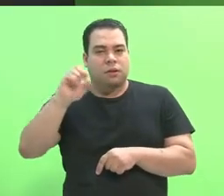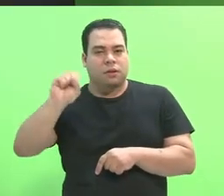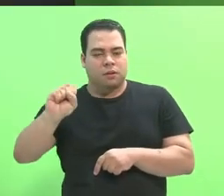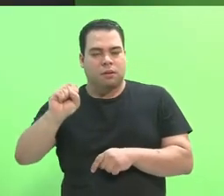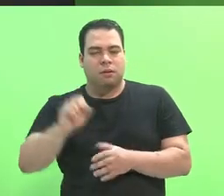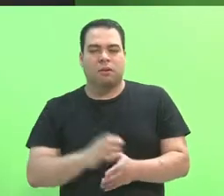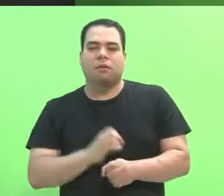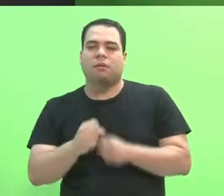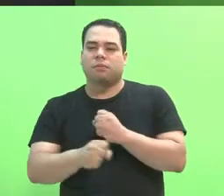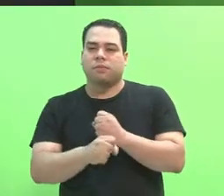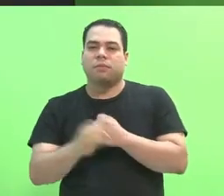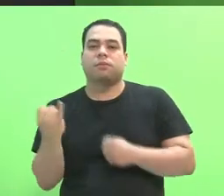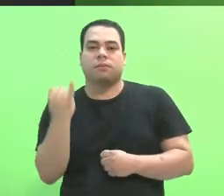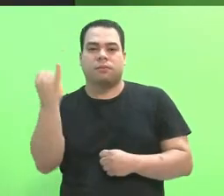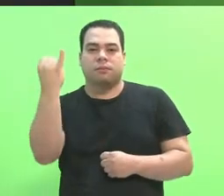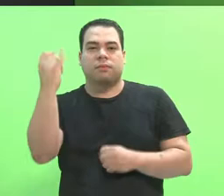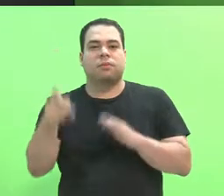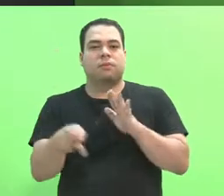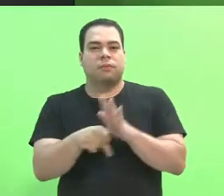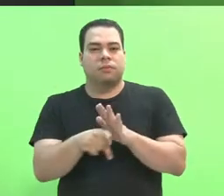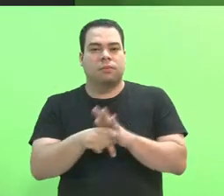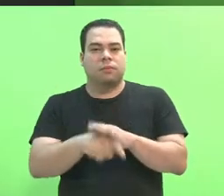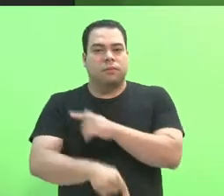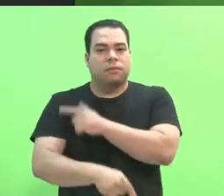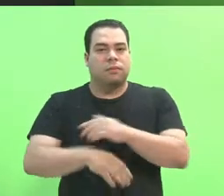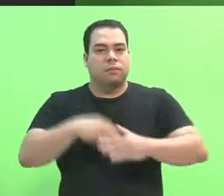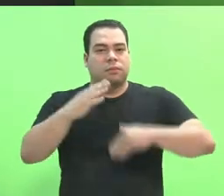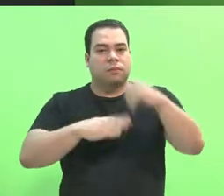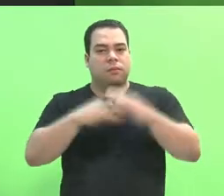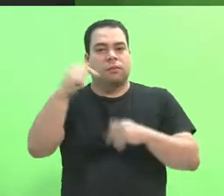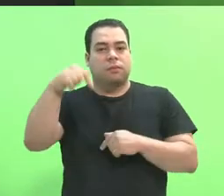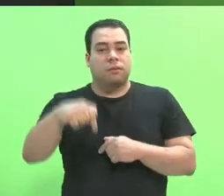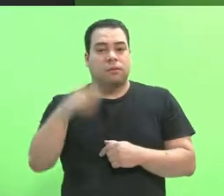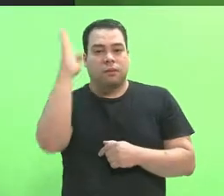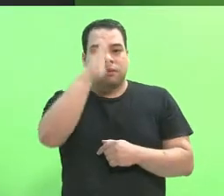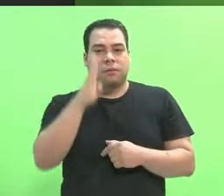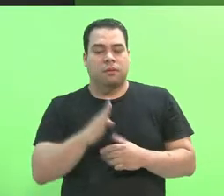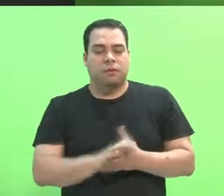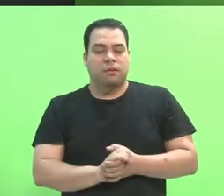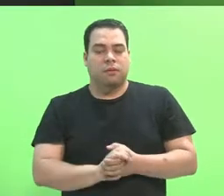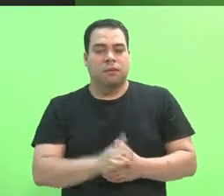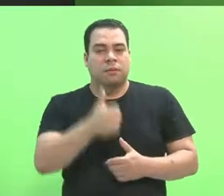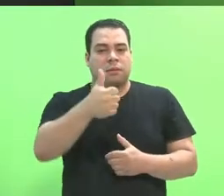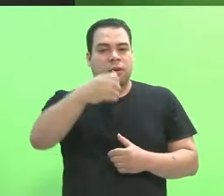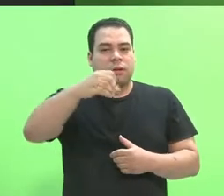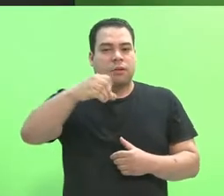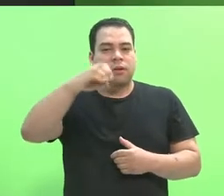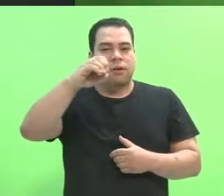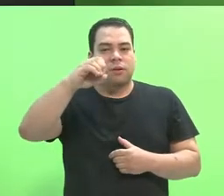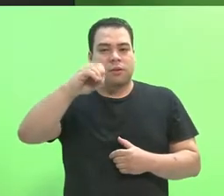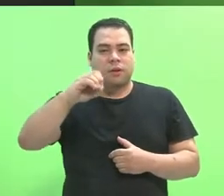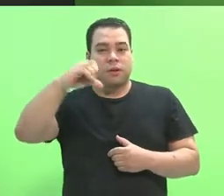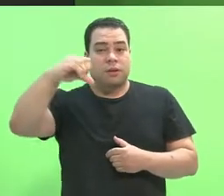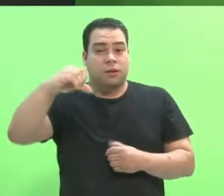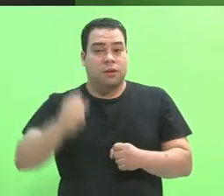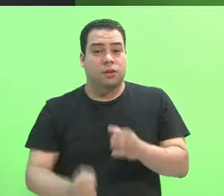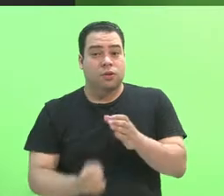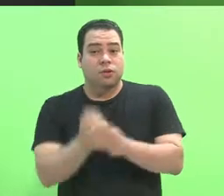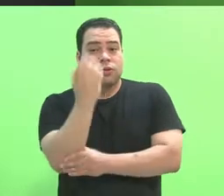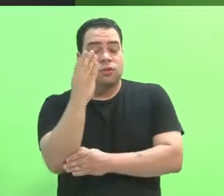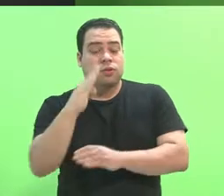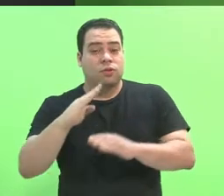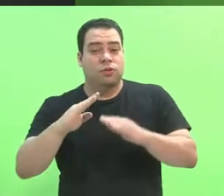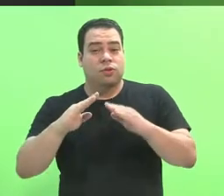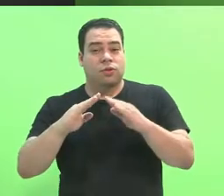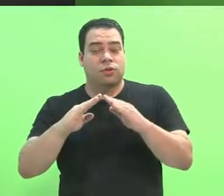educação profissional no Brasil. Em 1909, o presidente Nilo Peçanha criou as Escolas de Aprendizes Artífices,